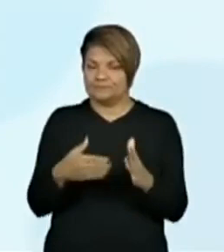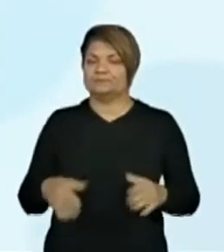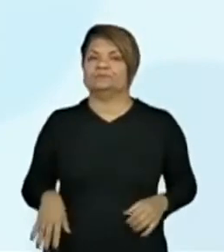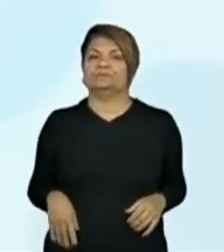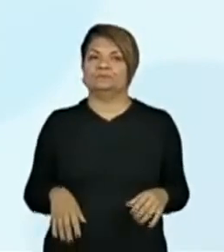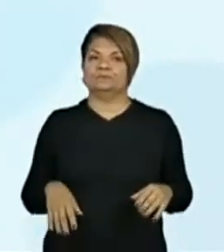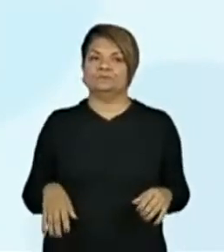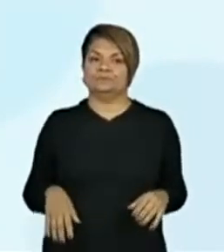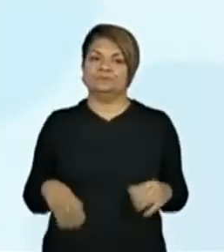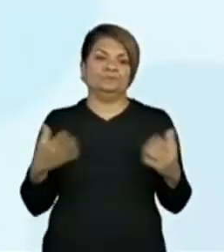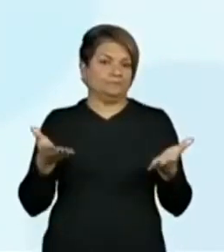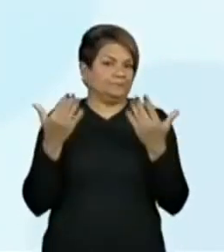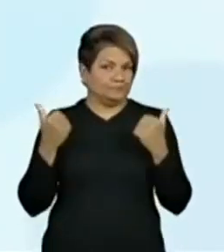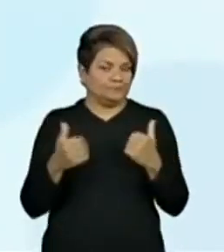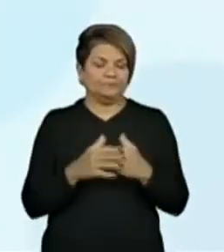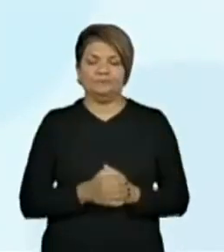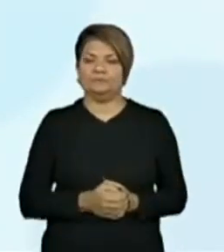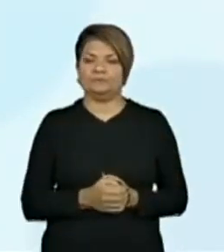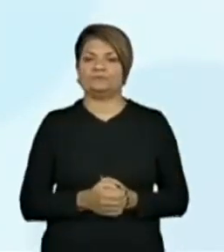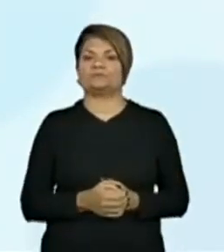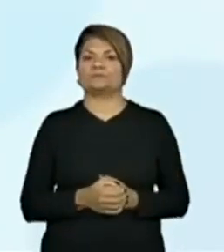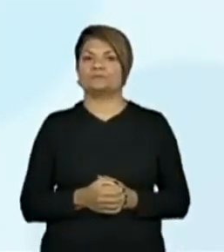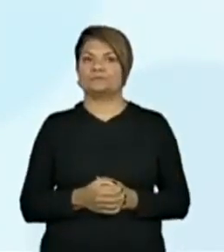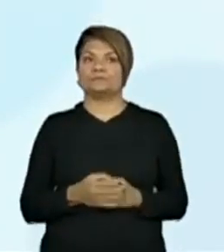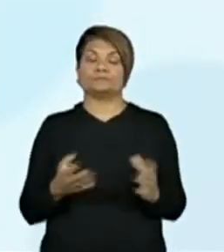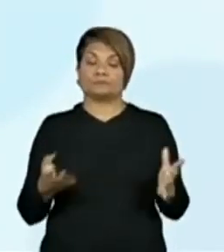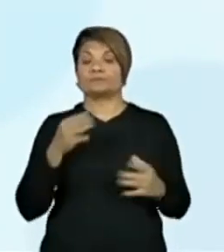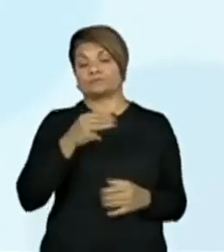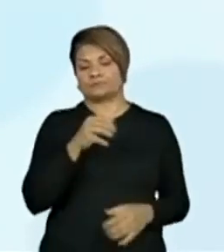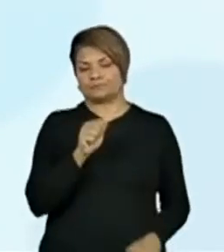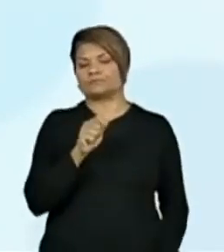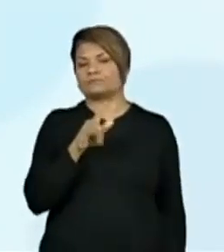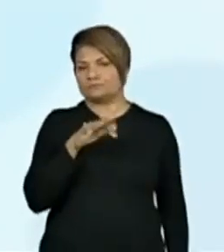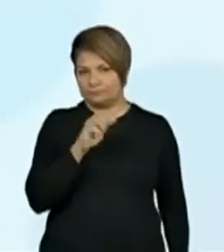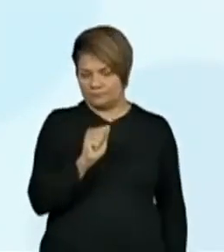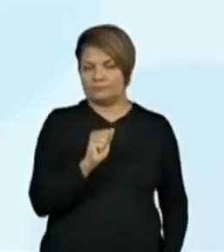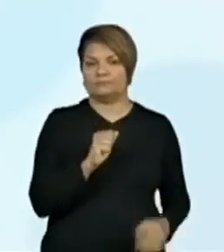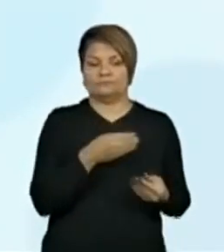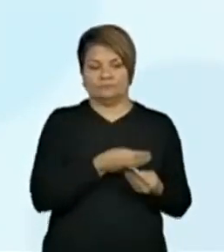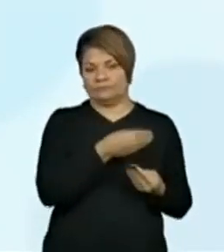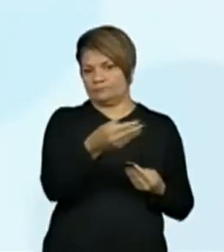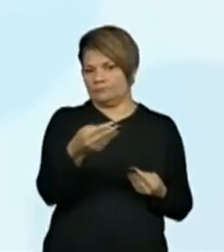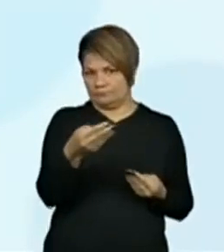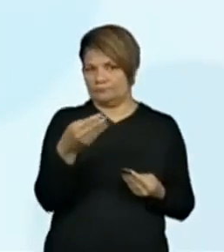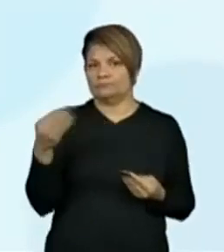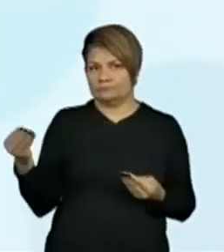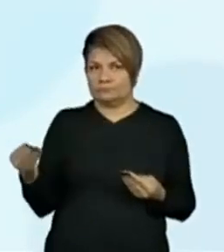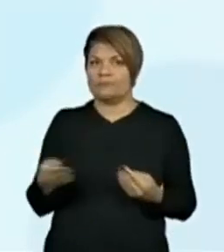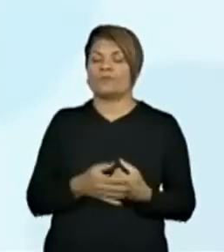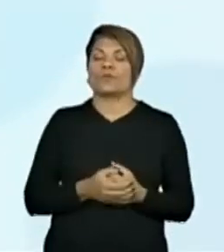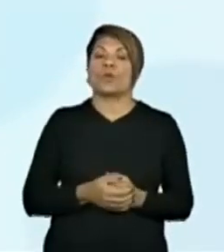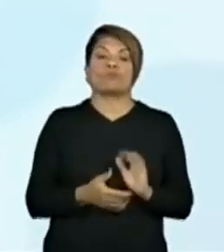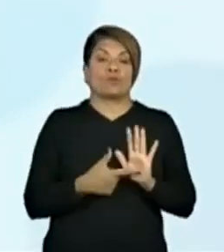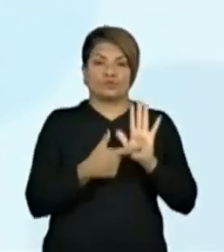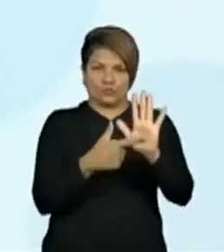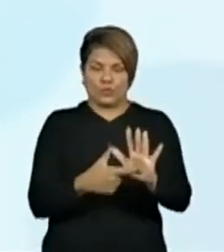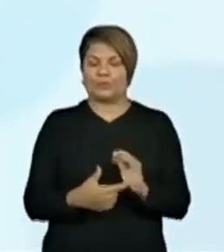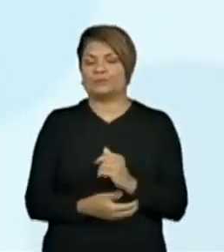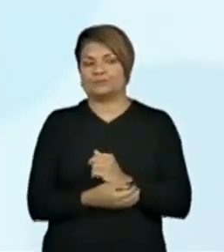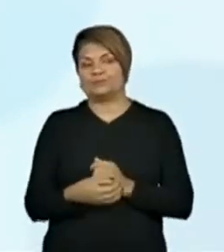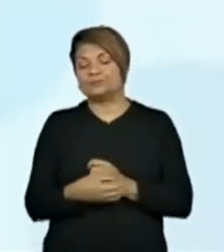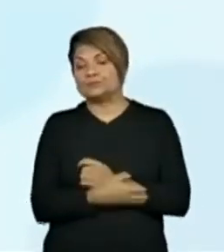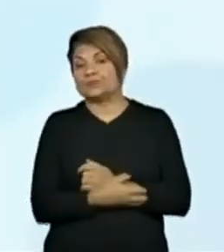Então, vamos lá. A Maria Cecília entregou para, mostrou para os seus